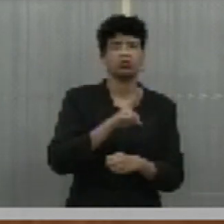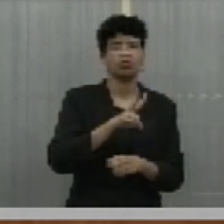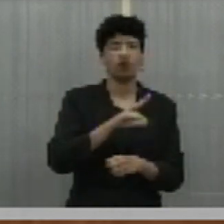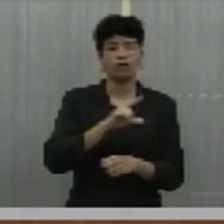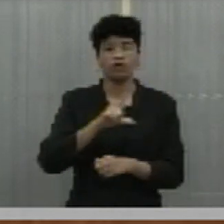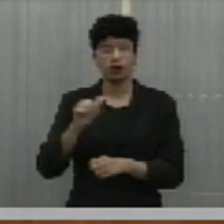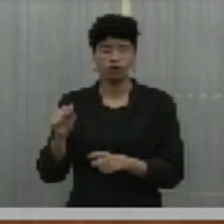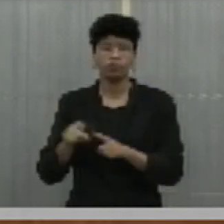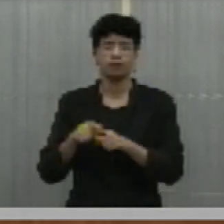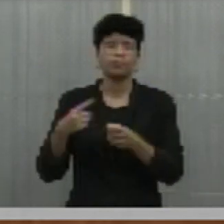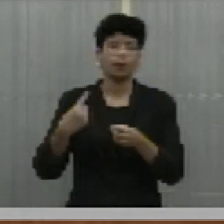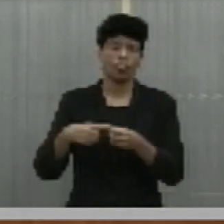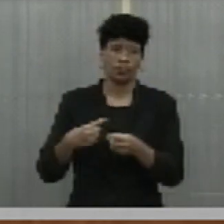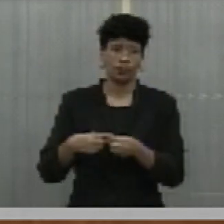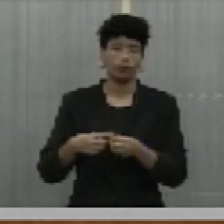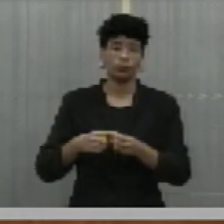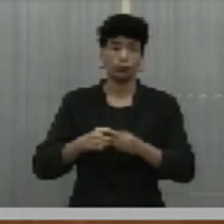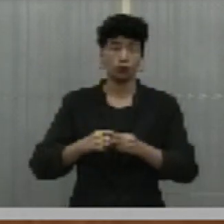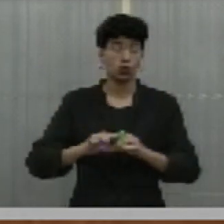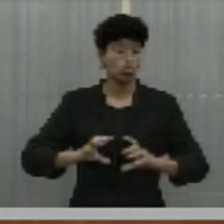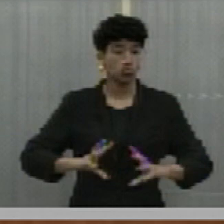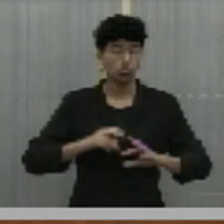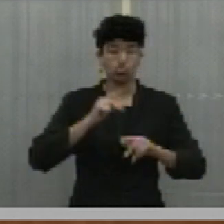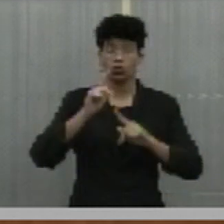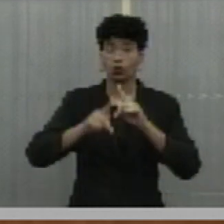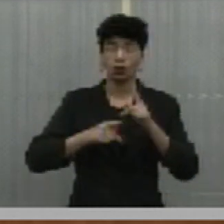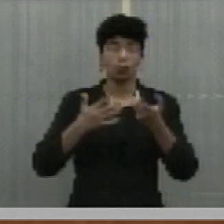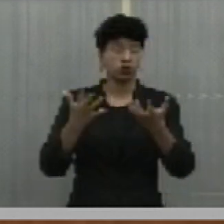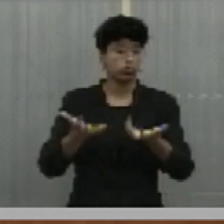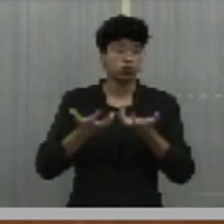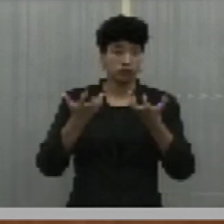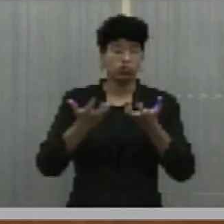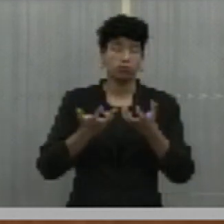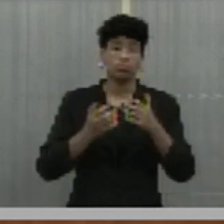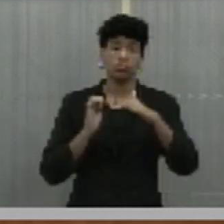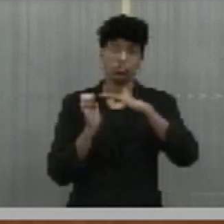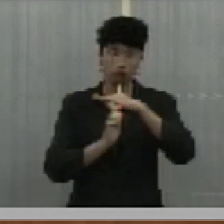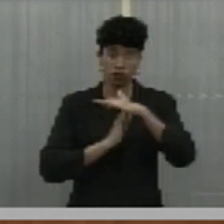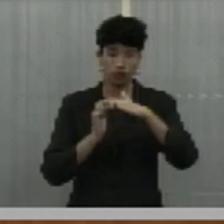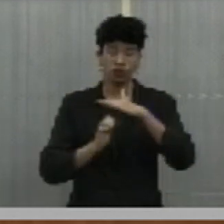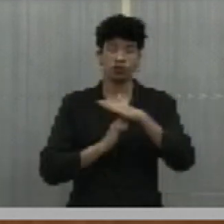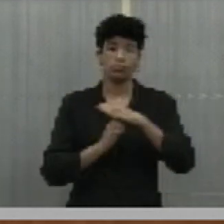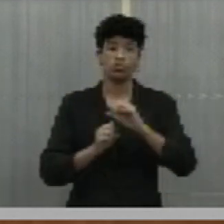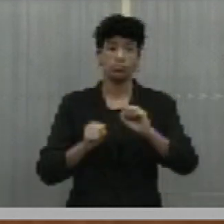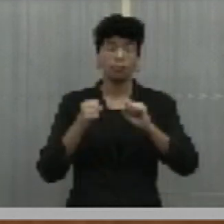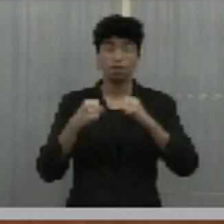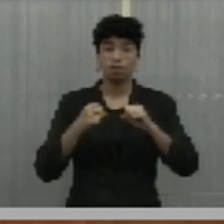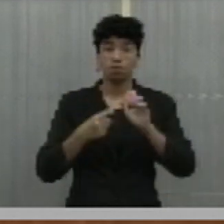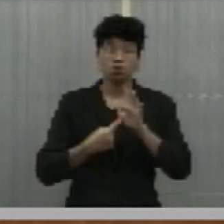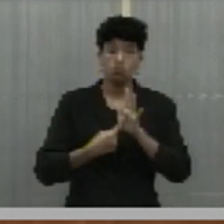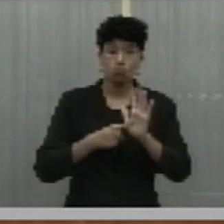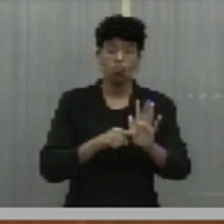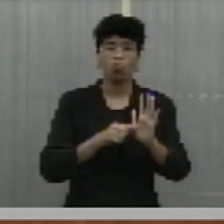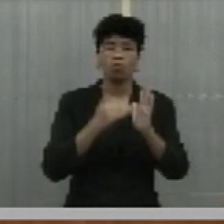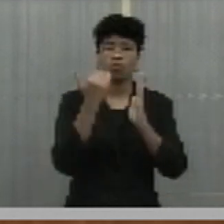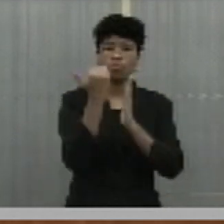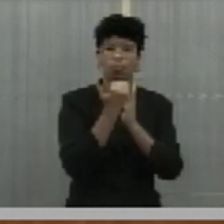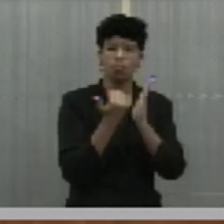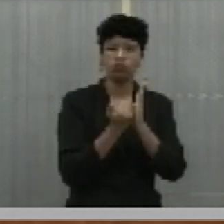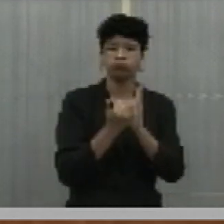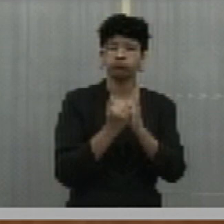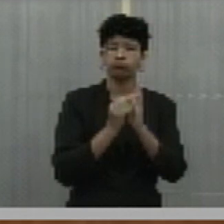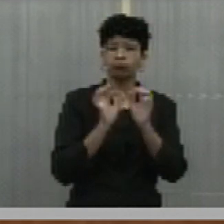como também no interior. E tudo o que a população quer é que a Equatorial faça o registro regular da